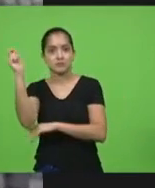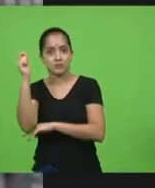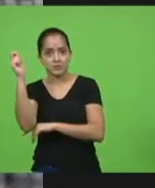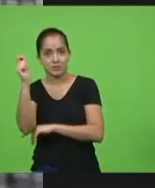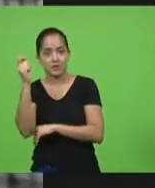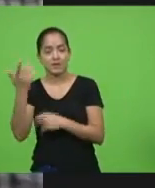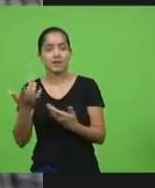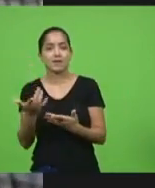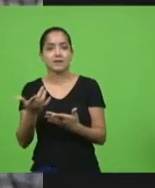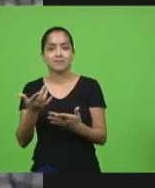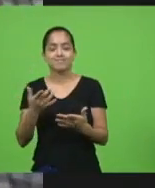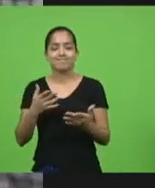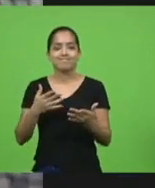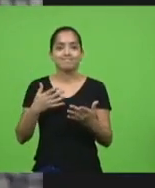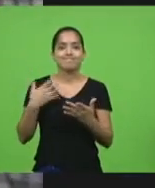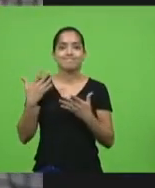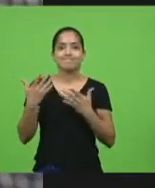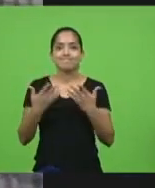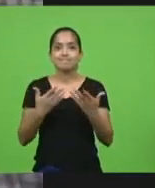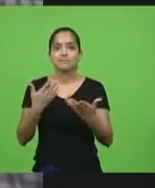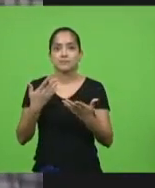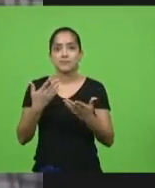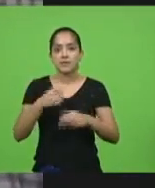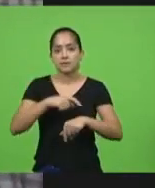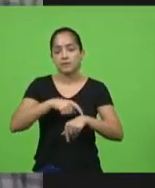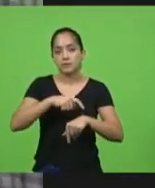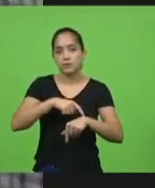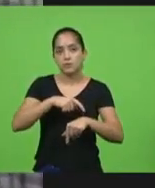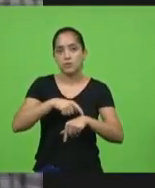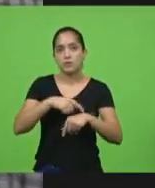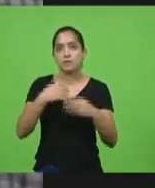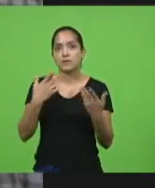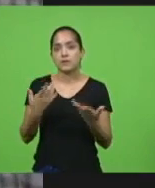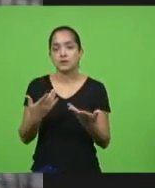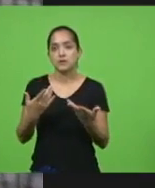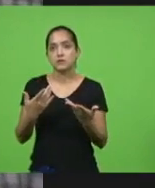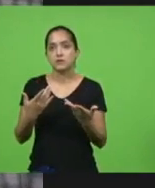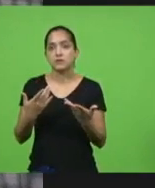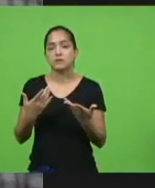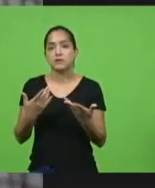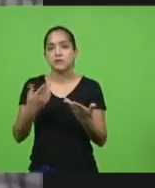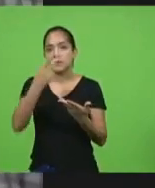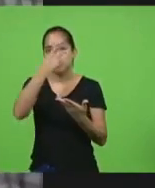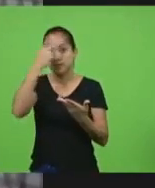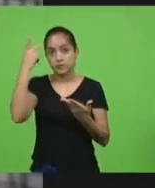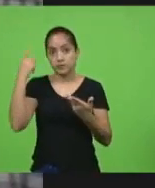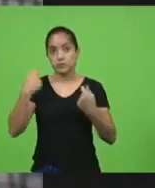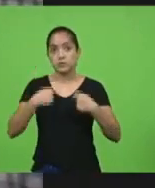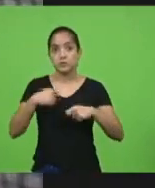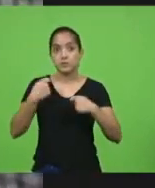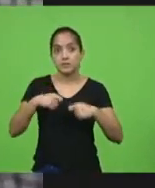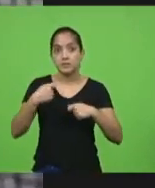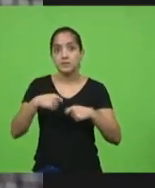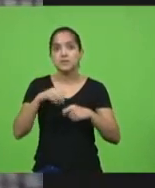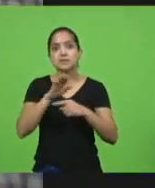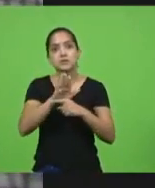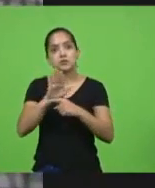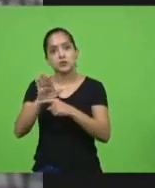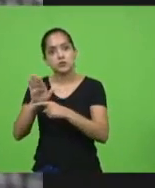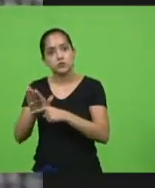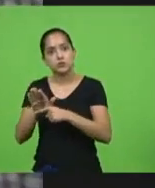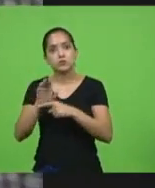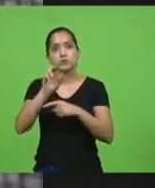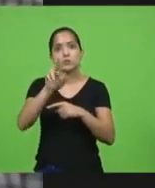momento de que as pessoas estão precisando de socorro, precisam de uma CTI,